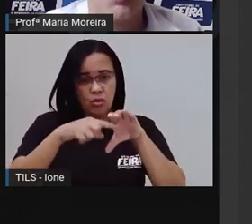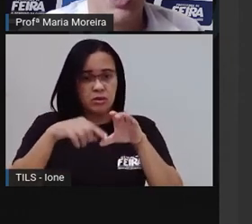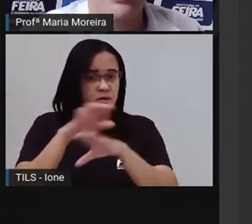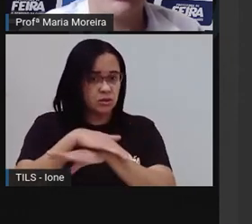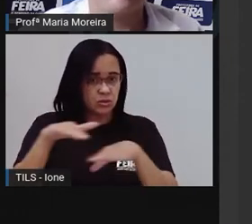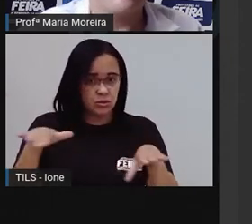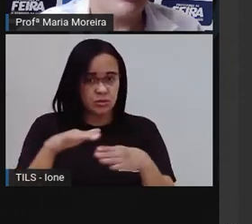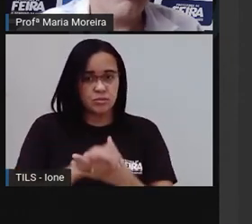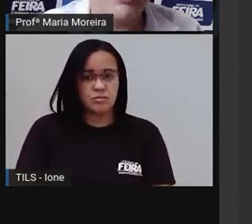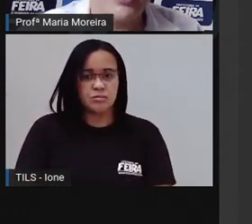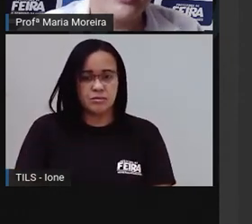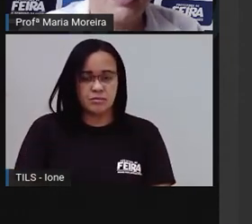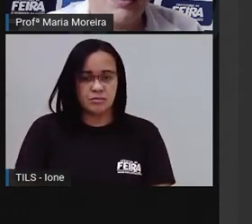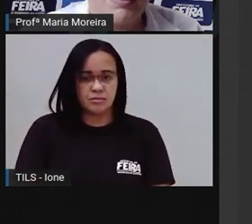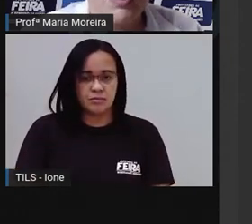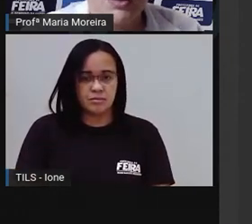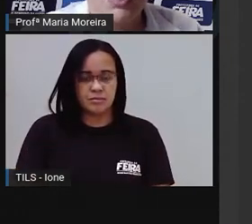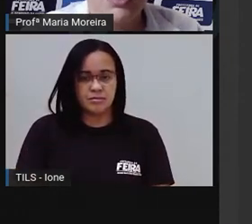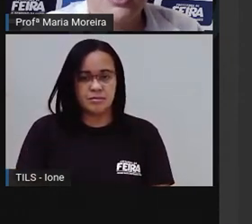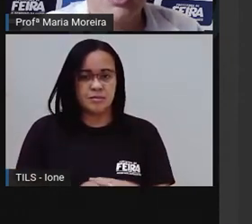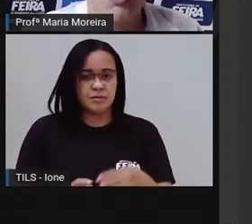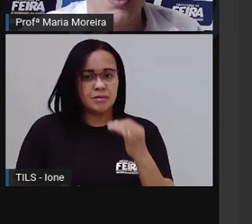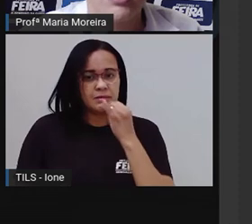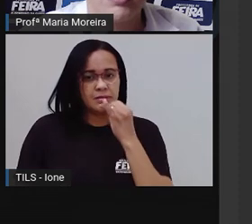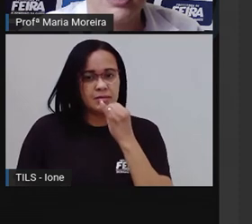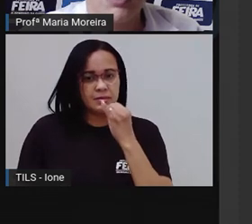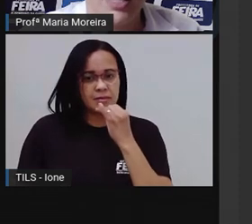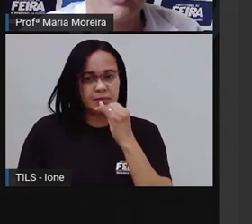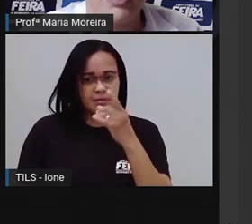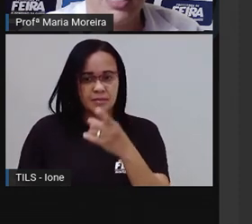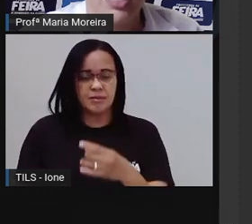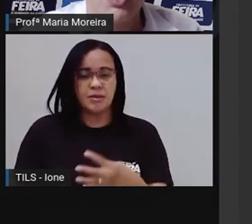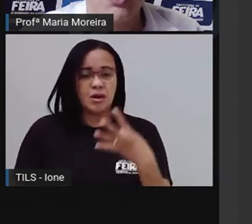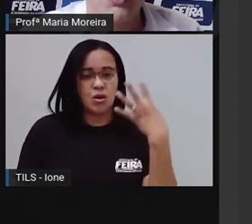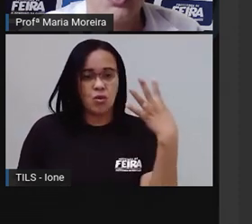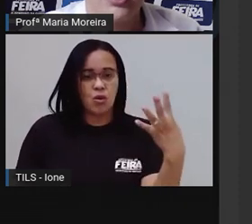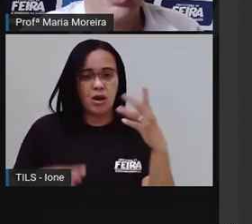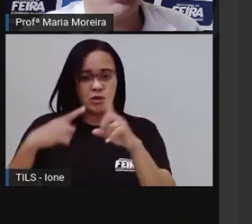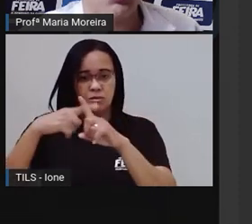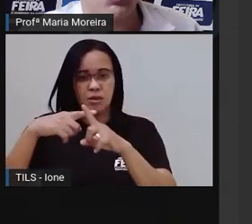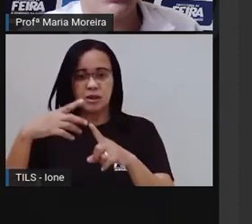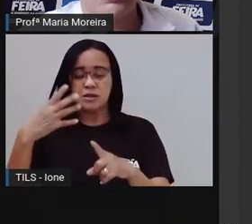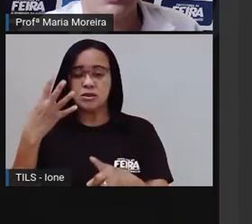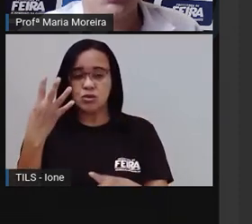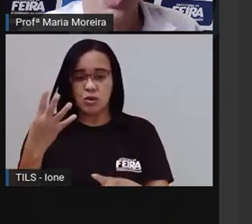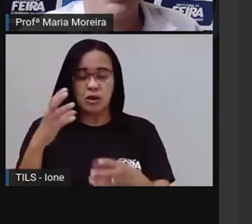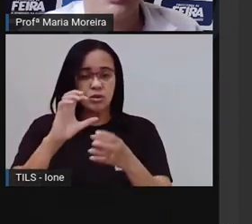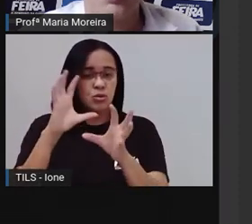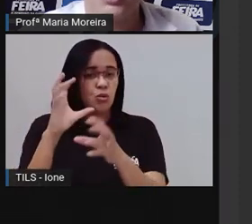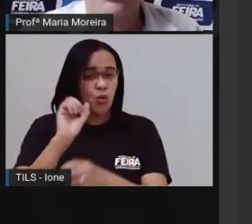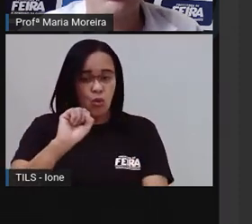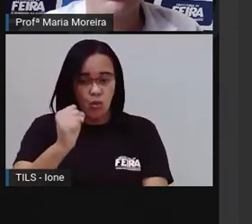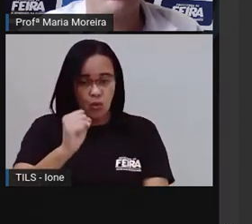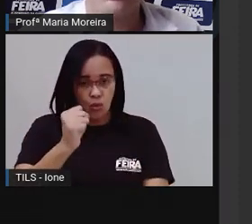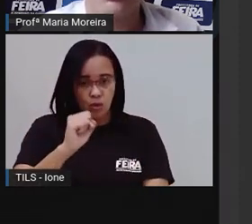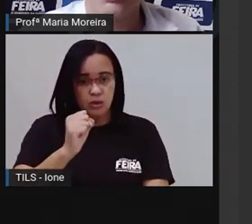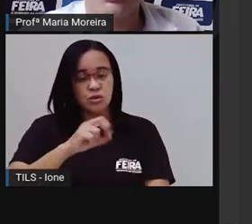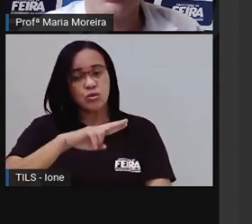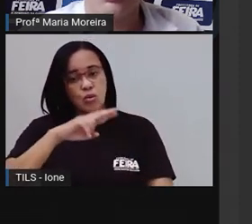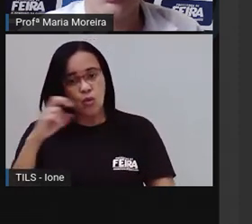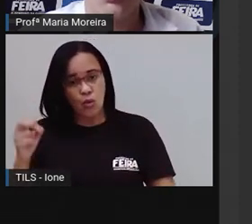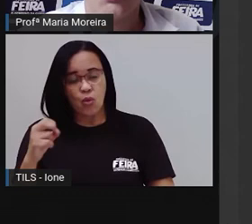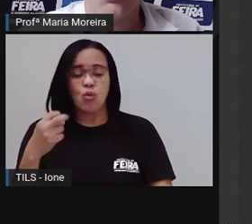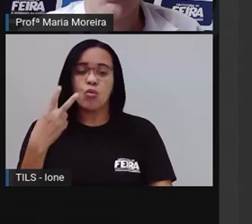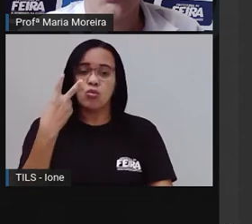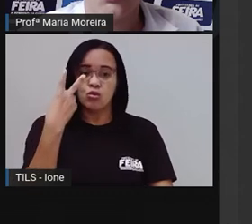quatro. Que vai dar, sim, a mesma coisa. quatro mais quatro é oito. Então, duas vezes quatro é quanto? Ó,